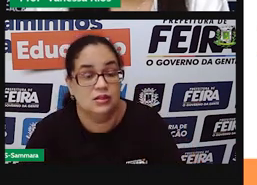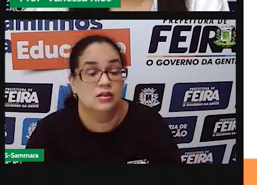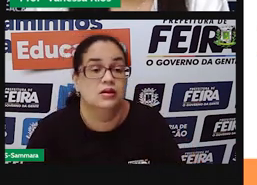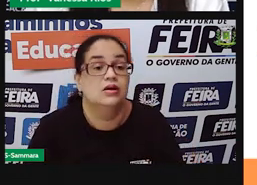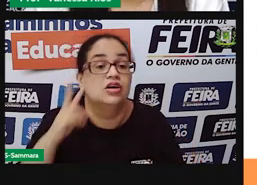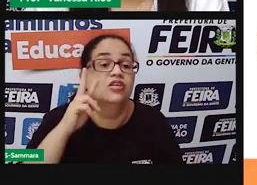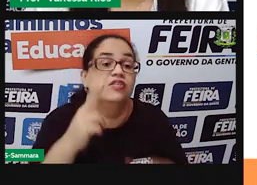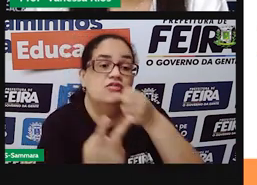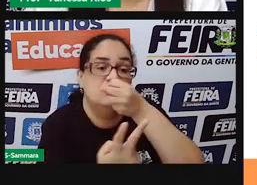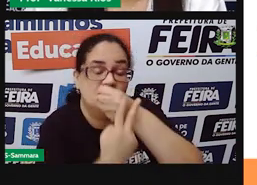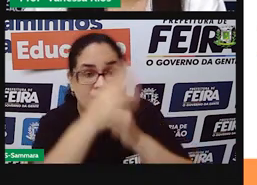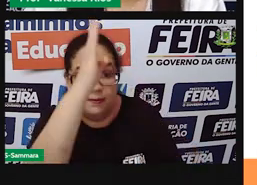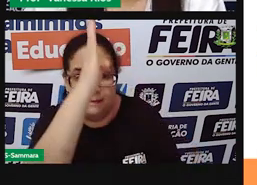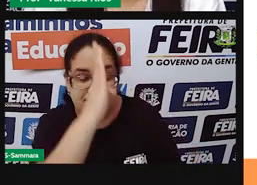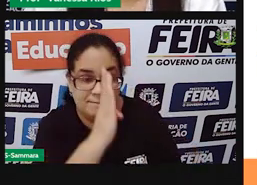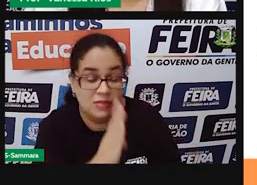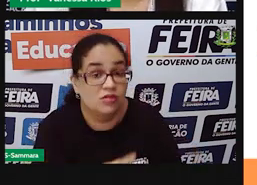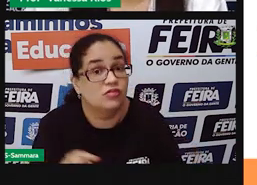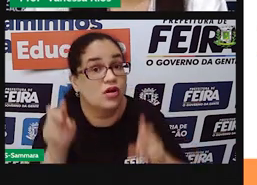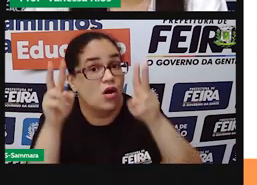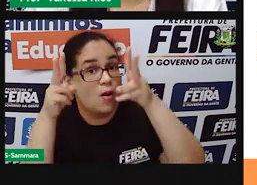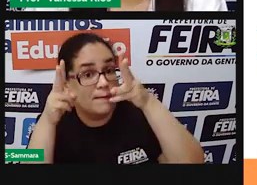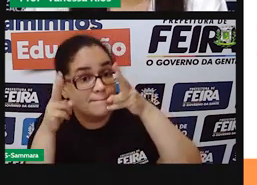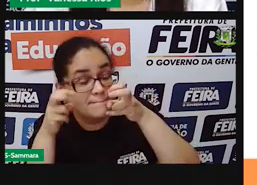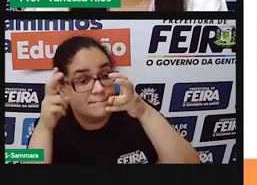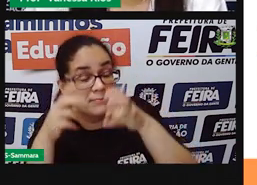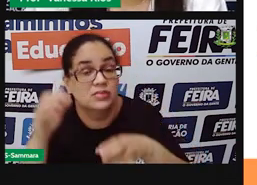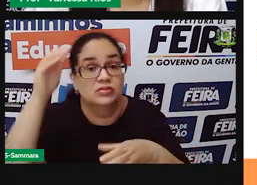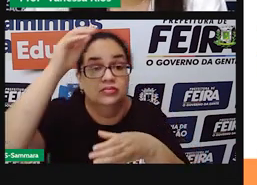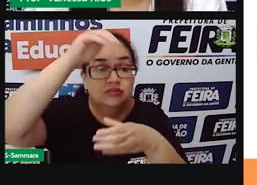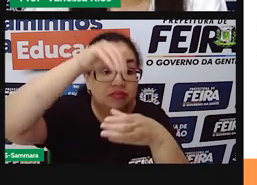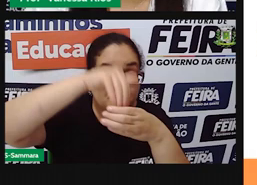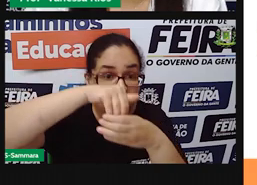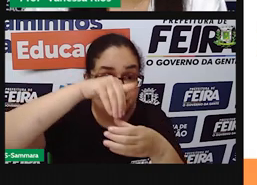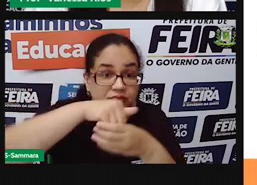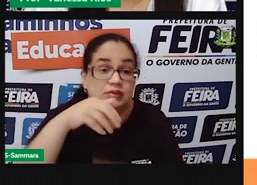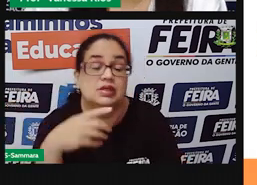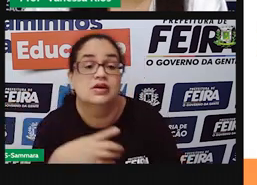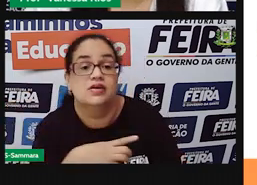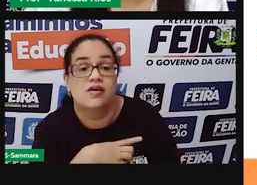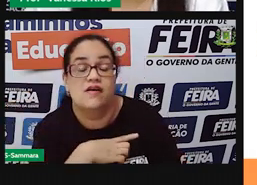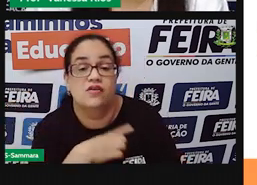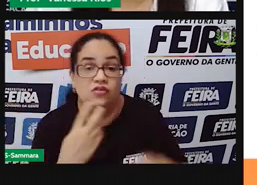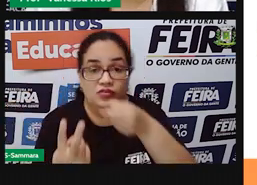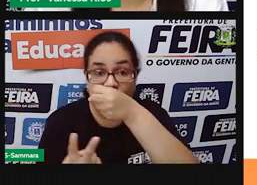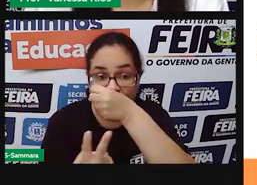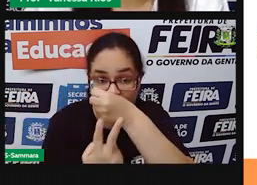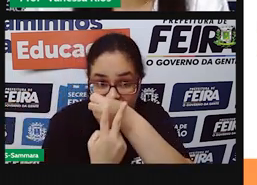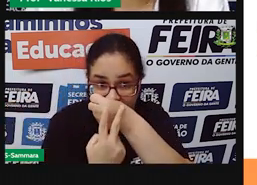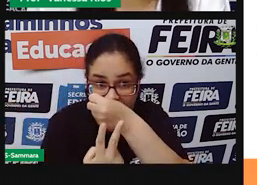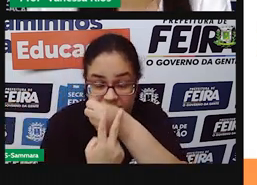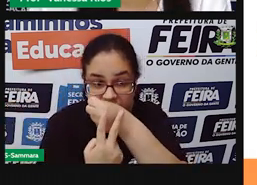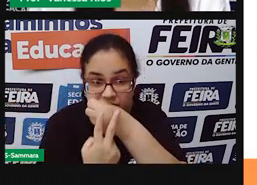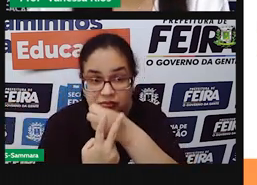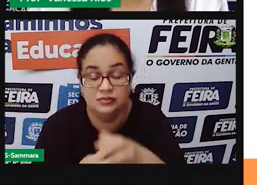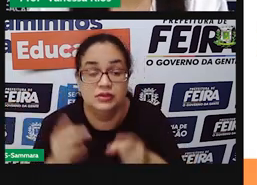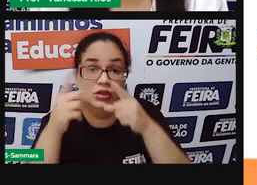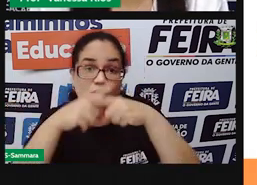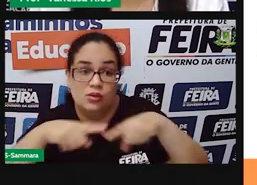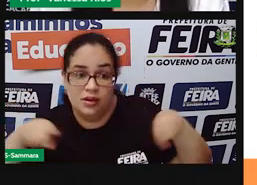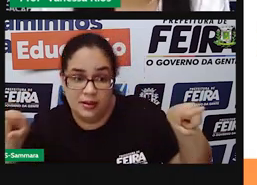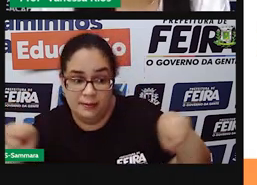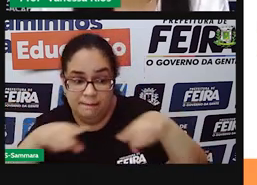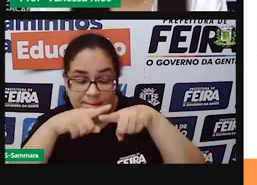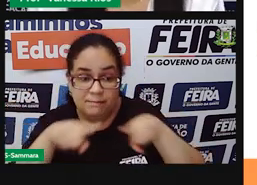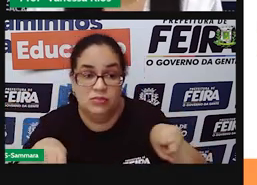verbos da lista. A gente observa lá dentro da, na lista aqui, estão os verbos como eles apareceram na música. Então eles